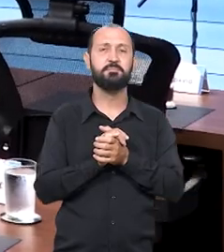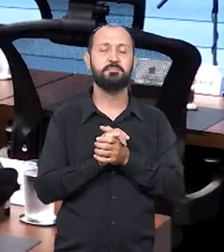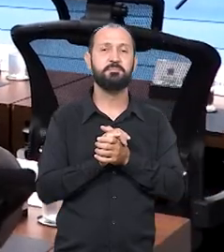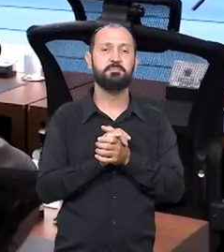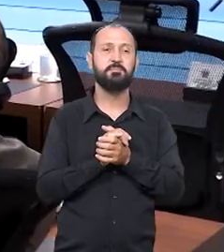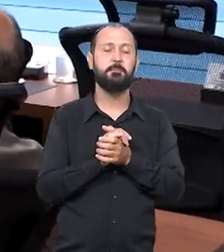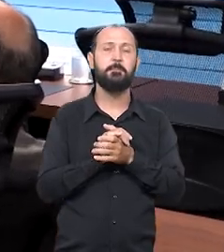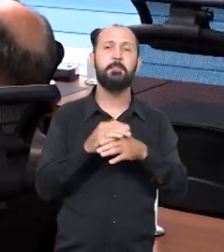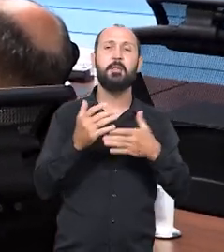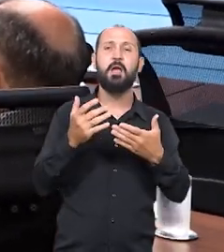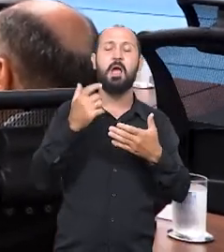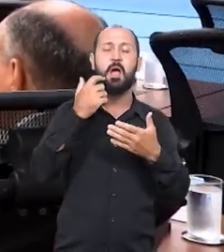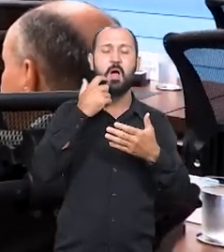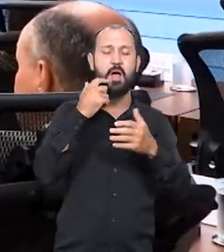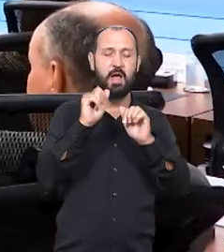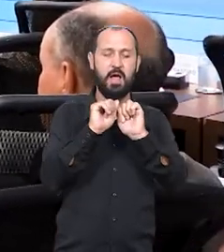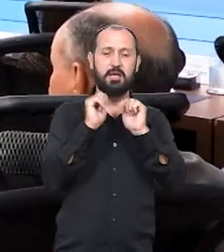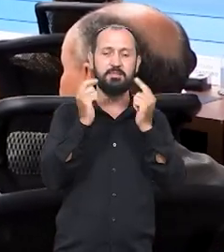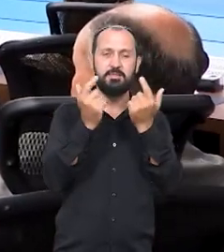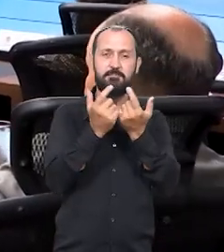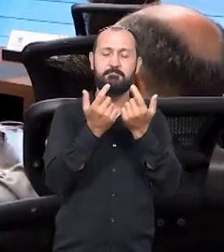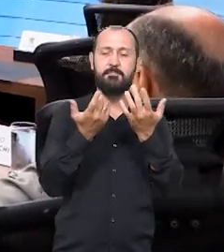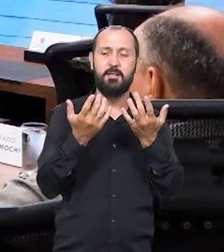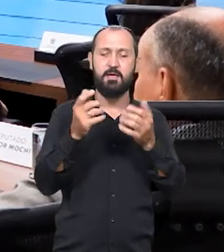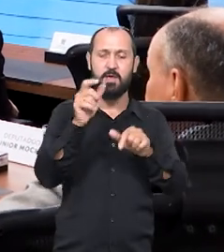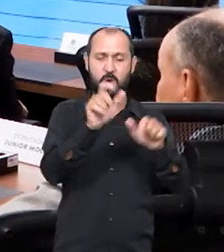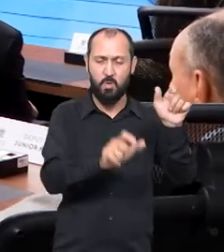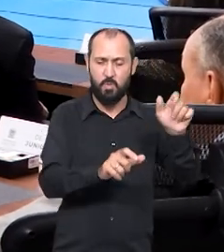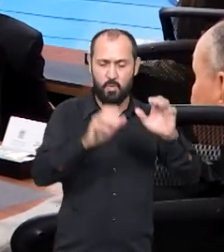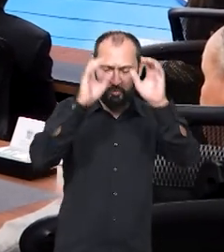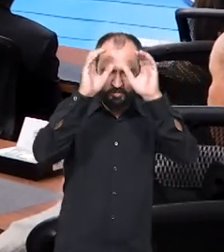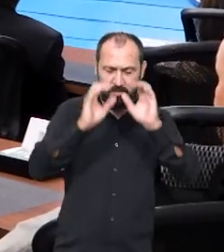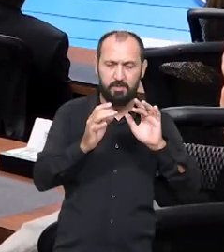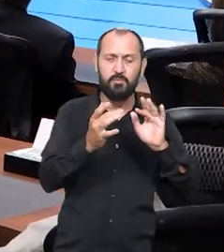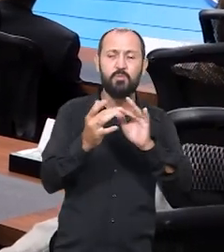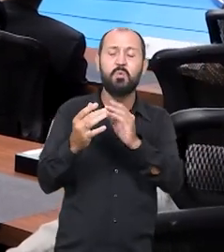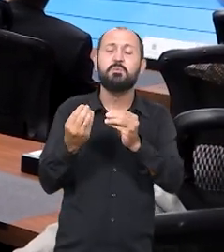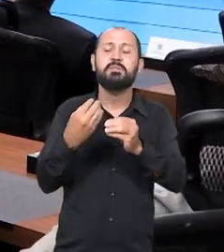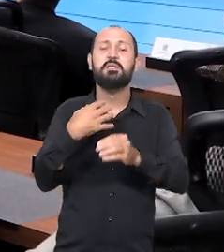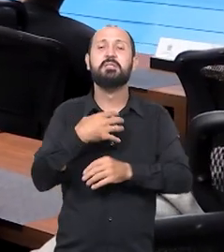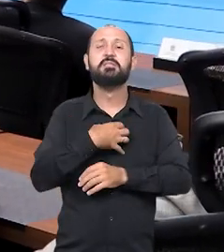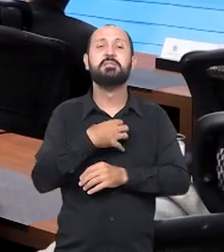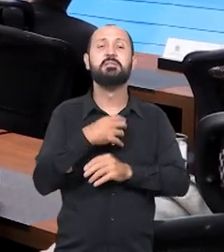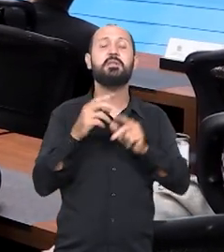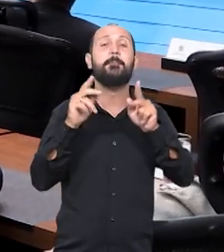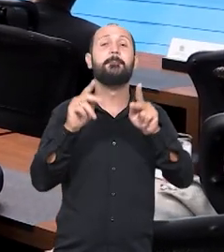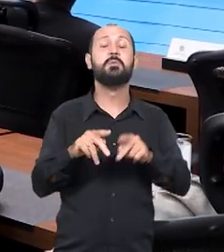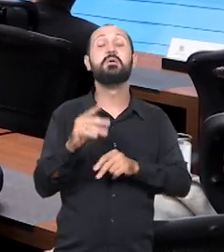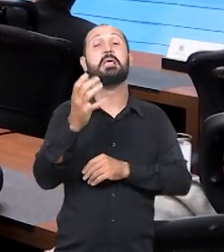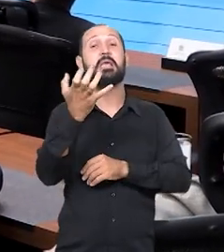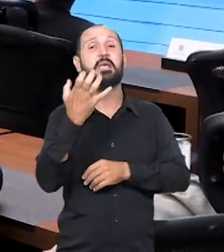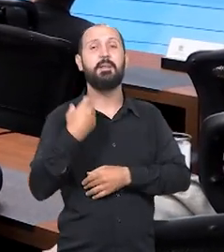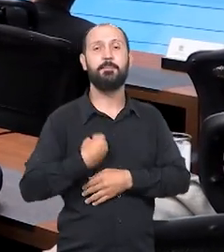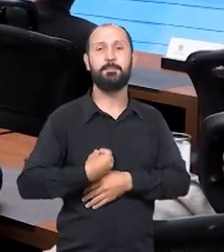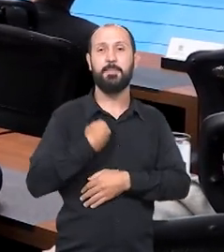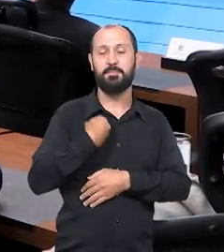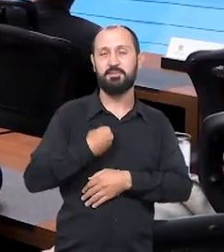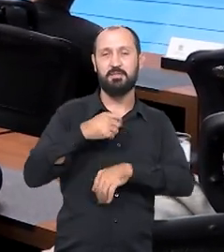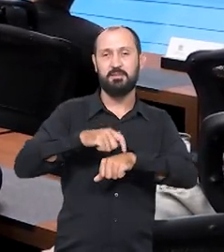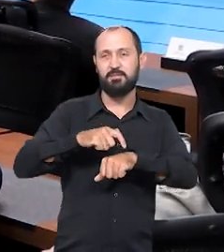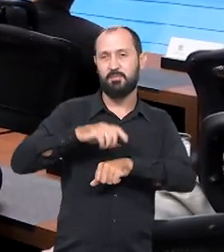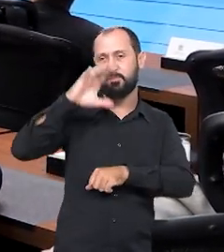A Assembleia é mais próxima do cidadão. Como é o senhor vem sentindo a questão da população querer participar da decisão,